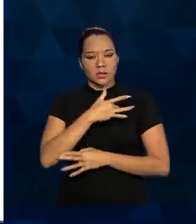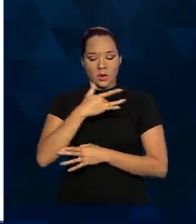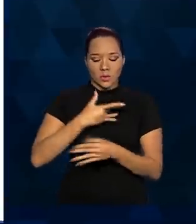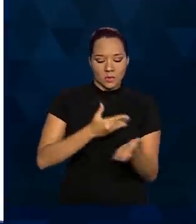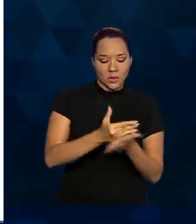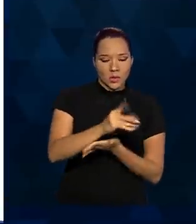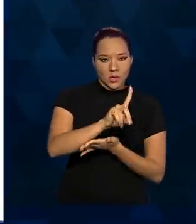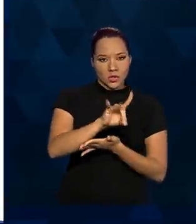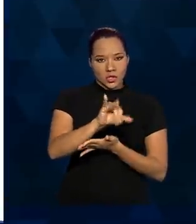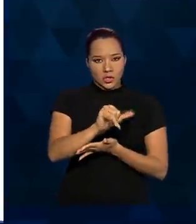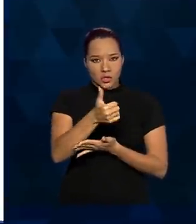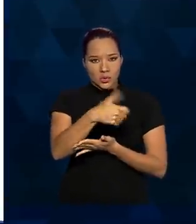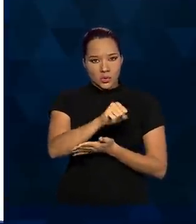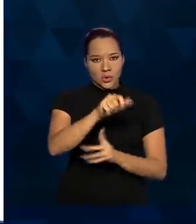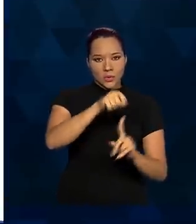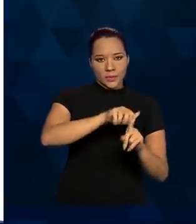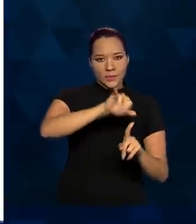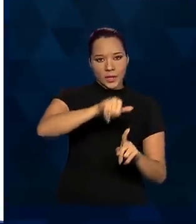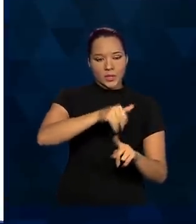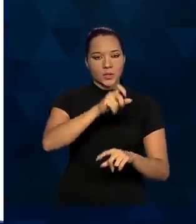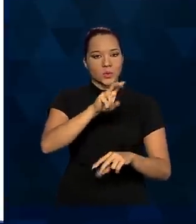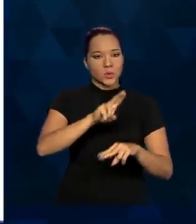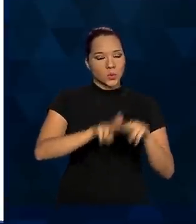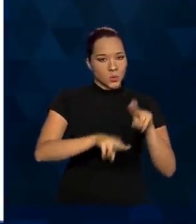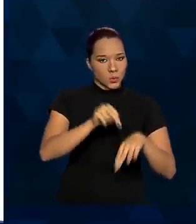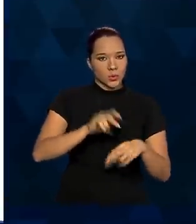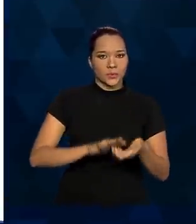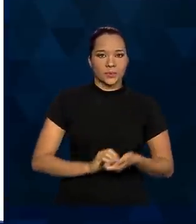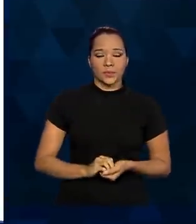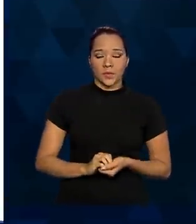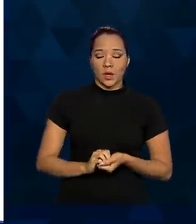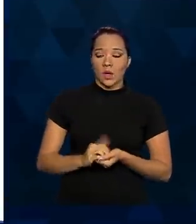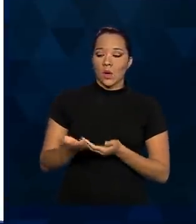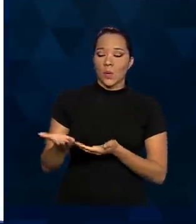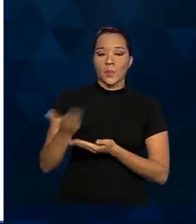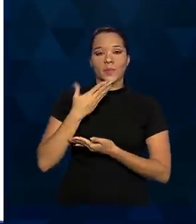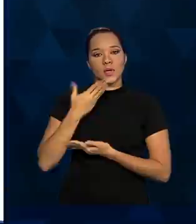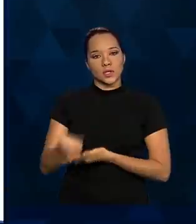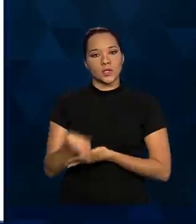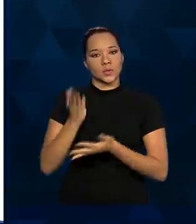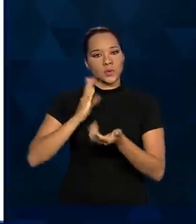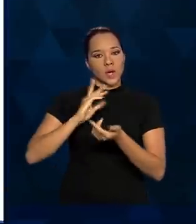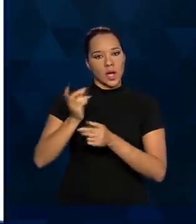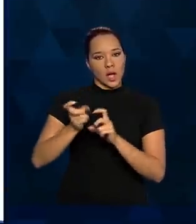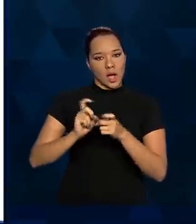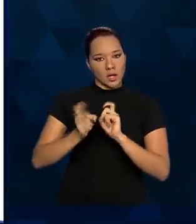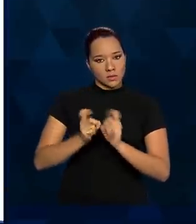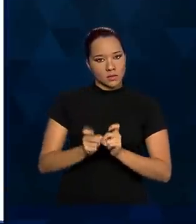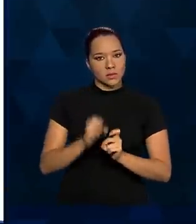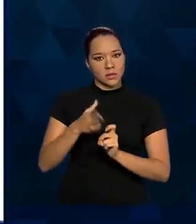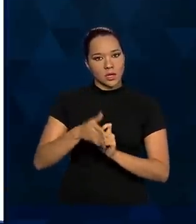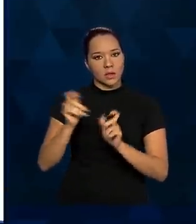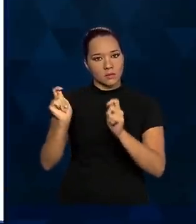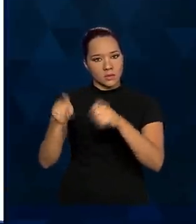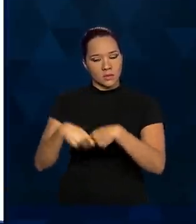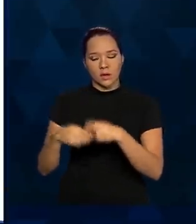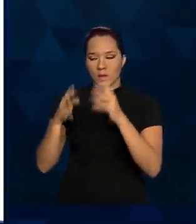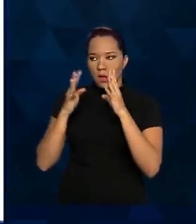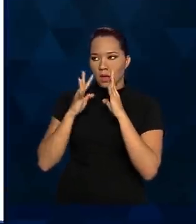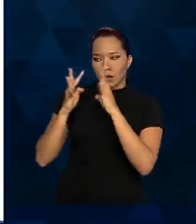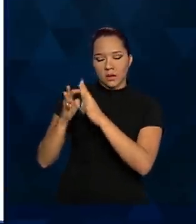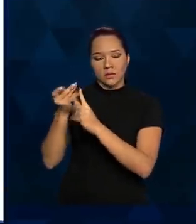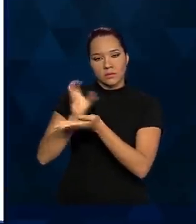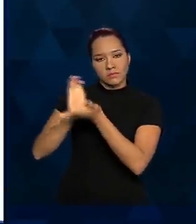de junho. Uma requisição administrativa, que emergencialmente já está possibilitando o atendimento a estados e